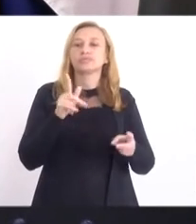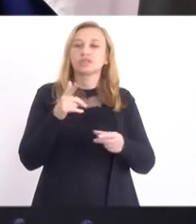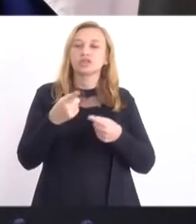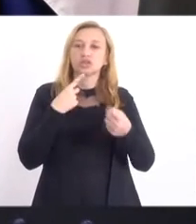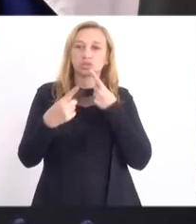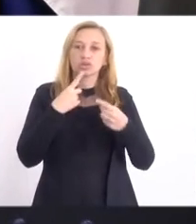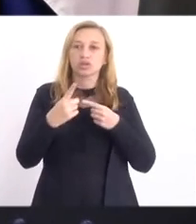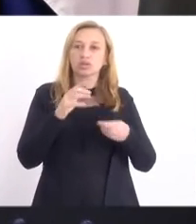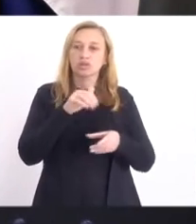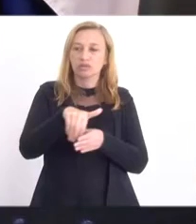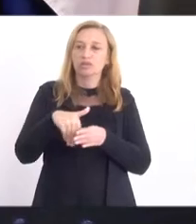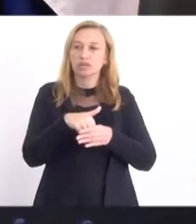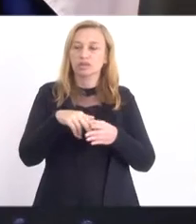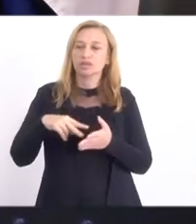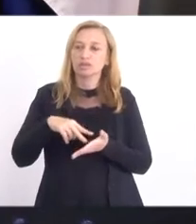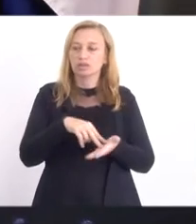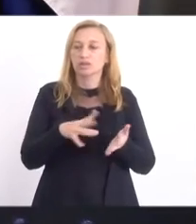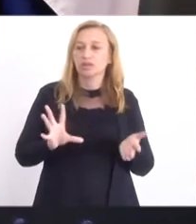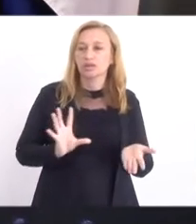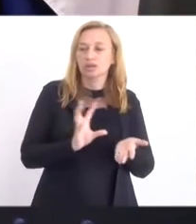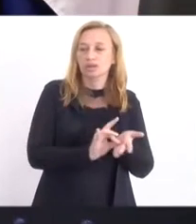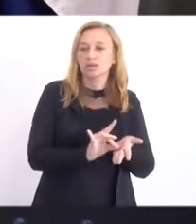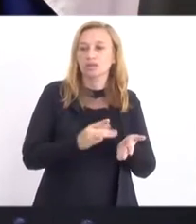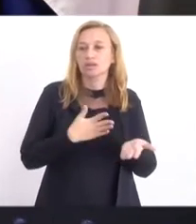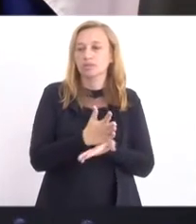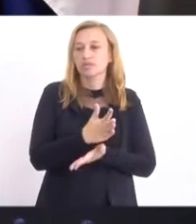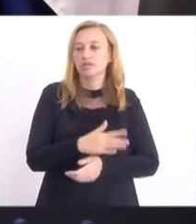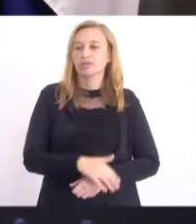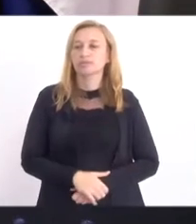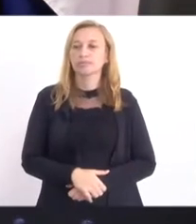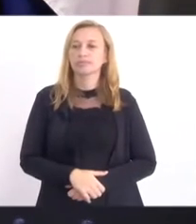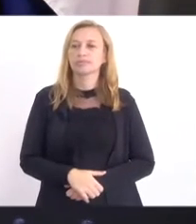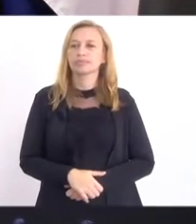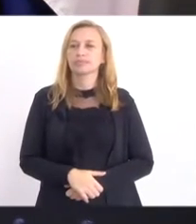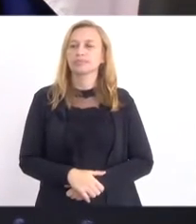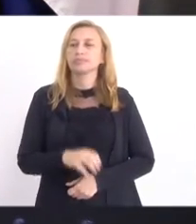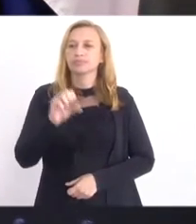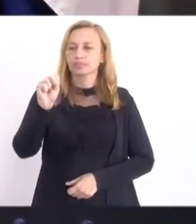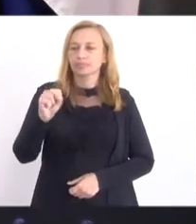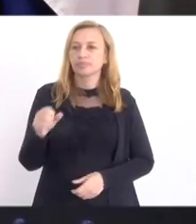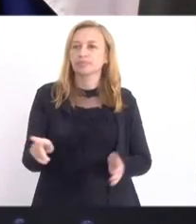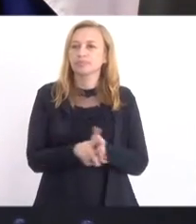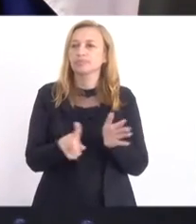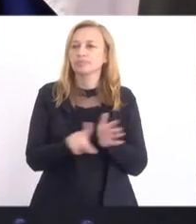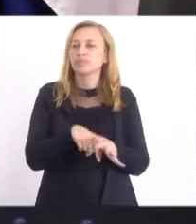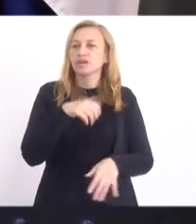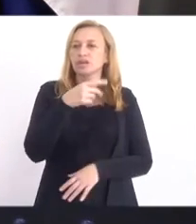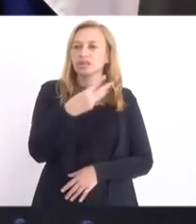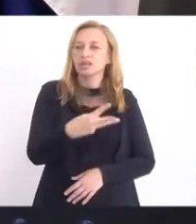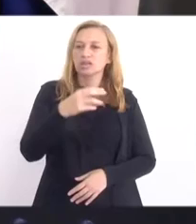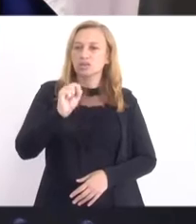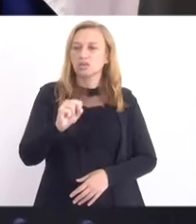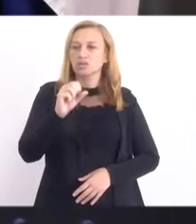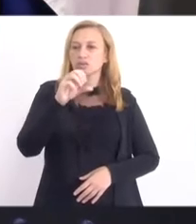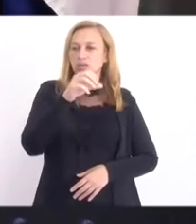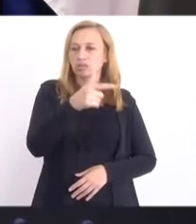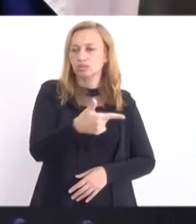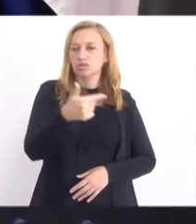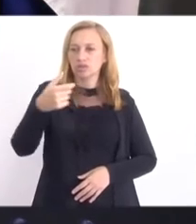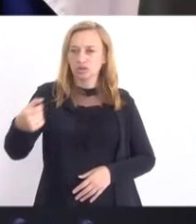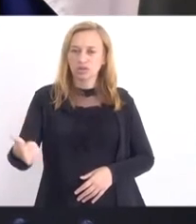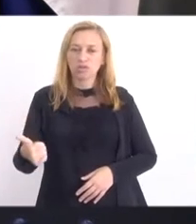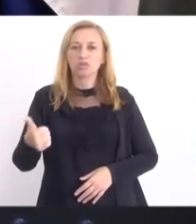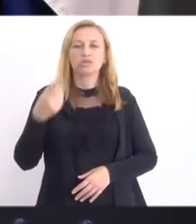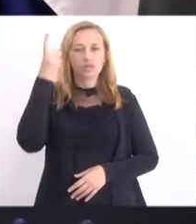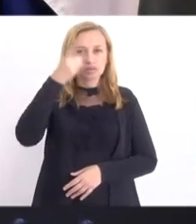em votação, pela anexação, aprovado. Oito. Projeto de lei 3826, 2021, autoria do deputado